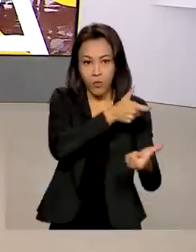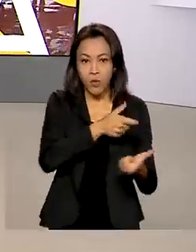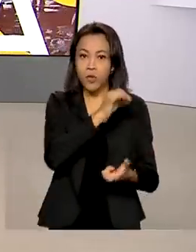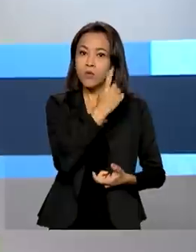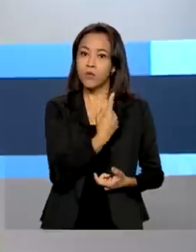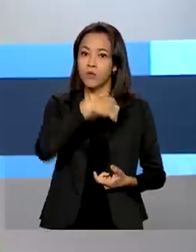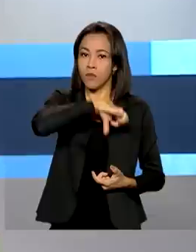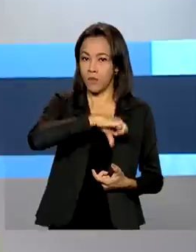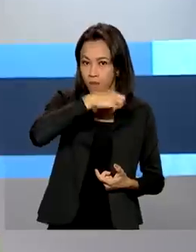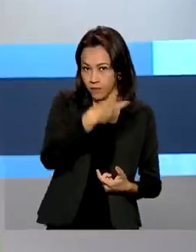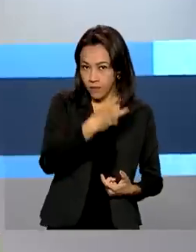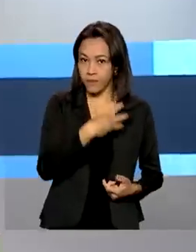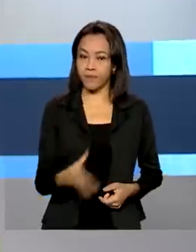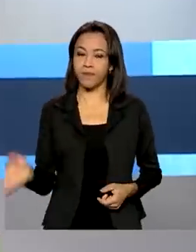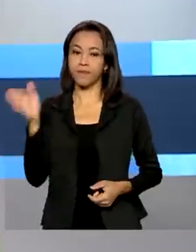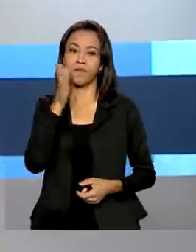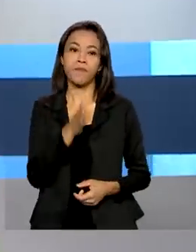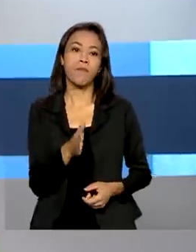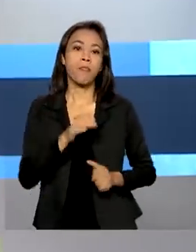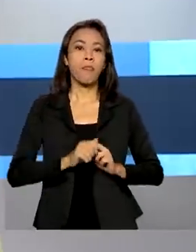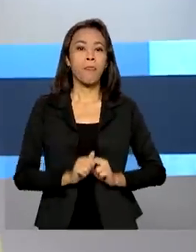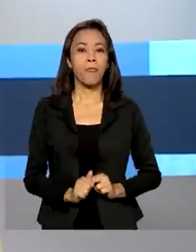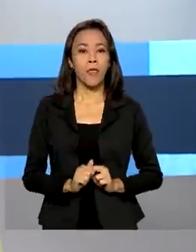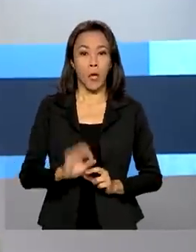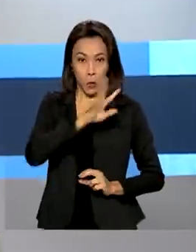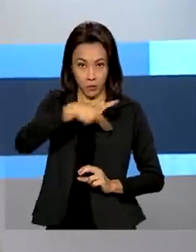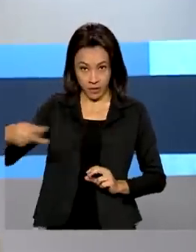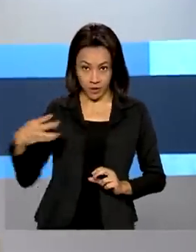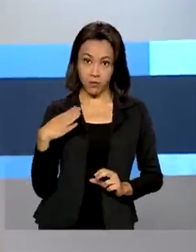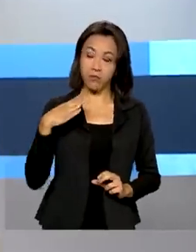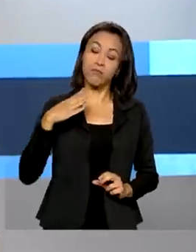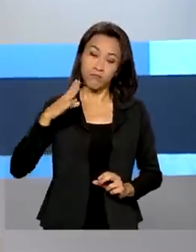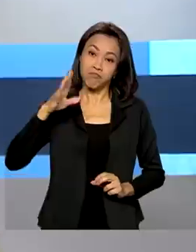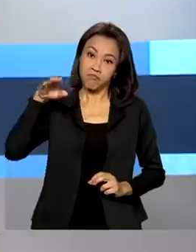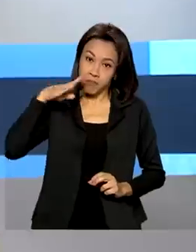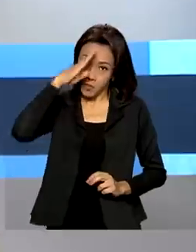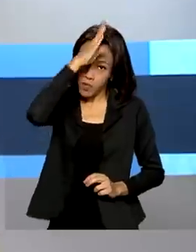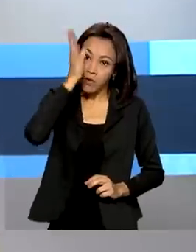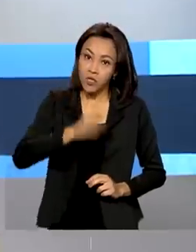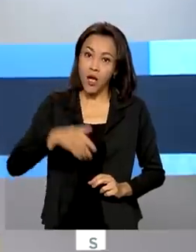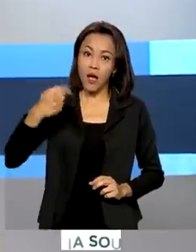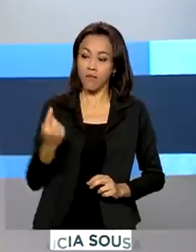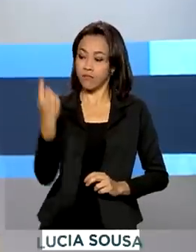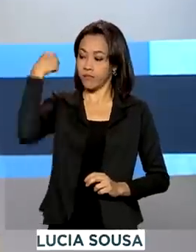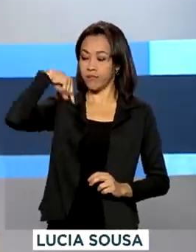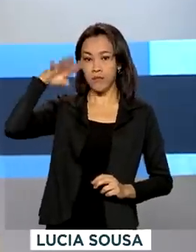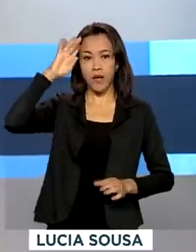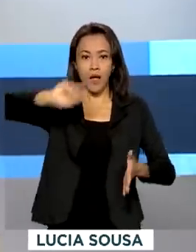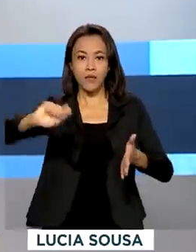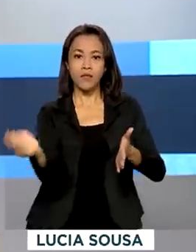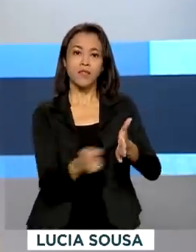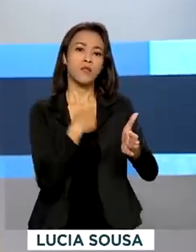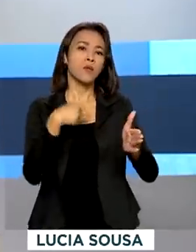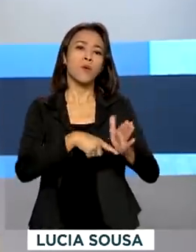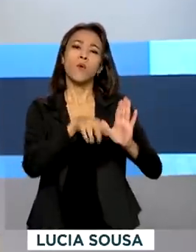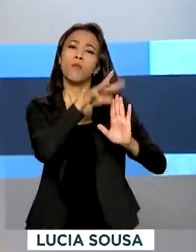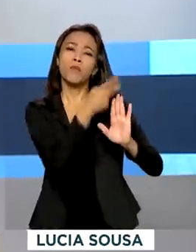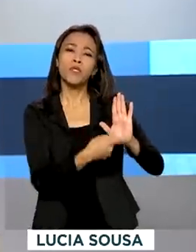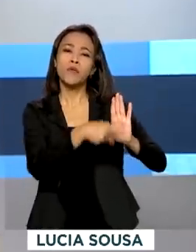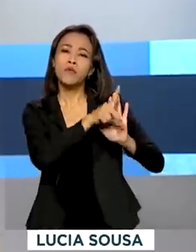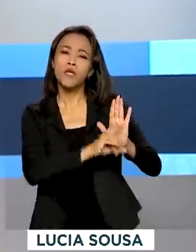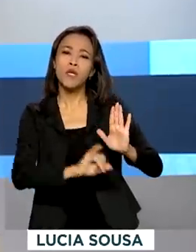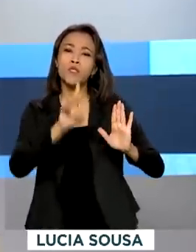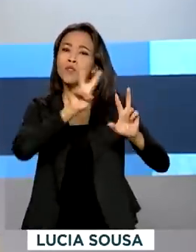O presidente Jair Bolsonaro sancionou nesta quarta-feira o projeto de lei que altera o Programa Nacional de Apoio